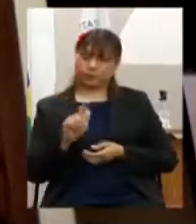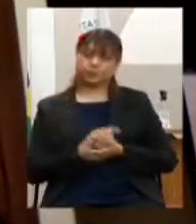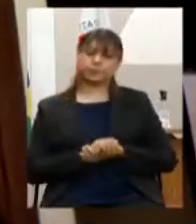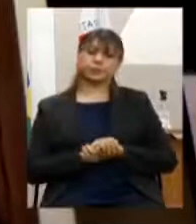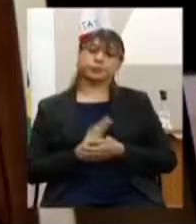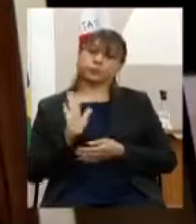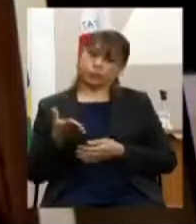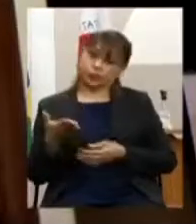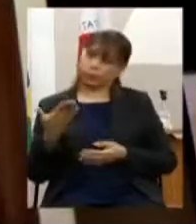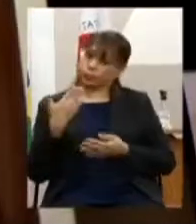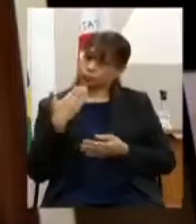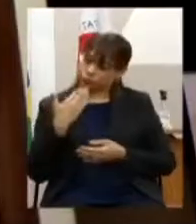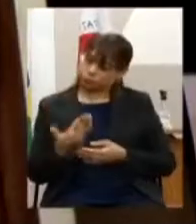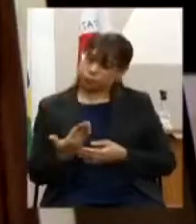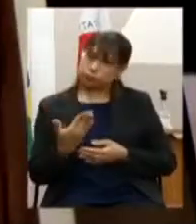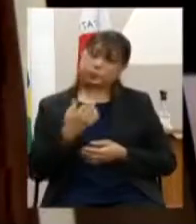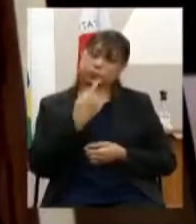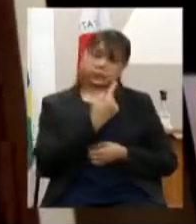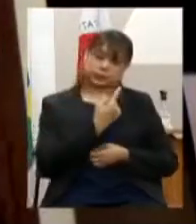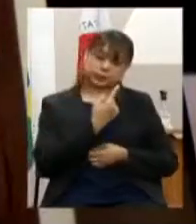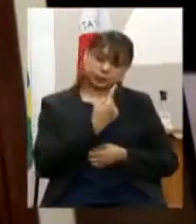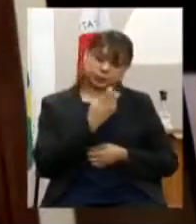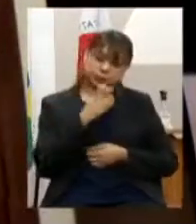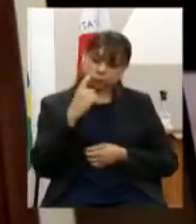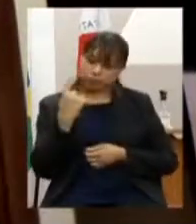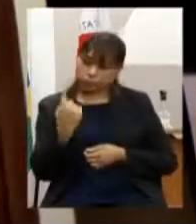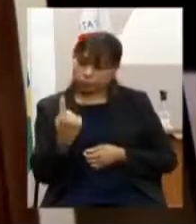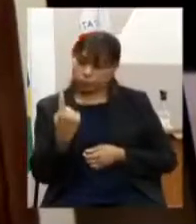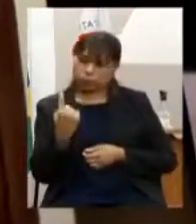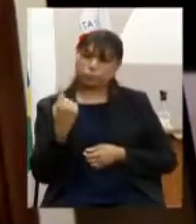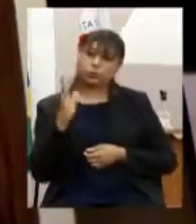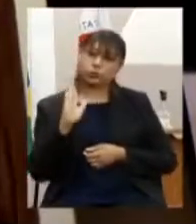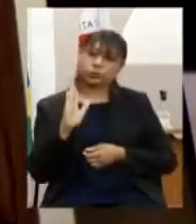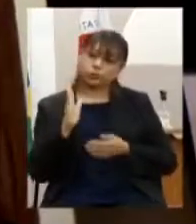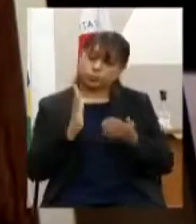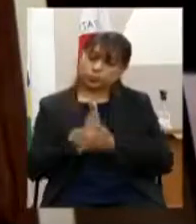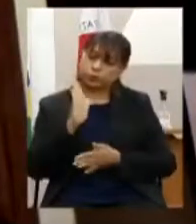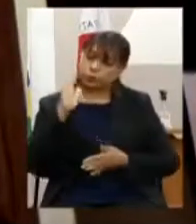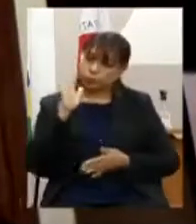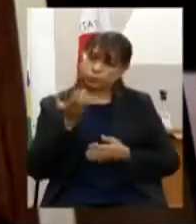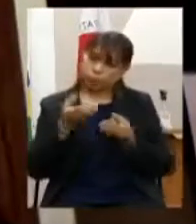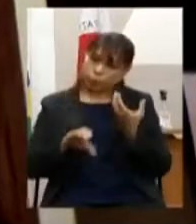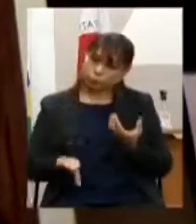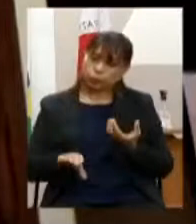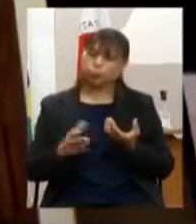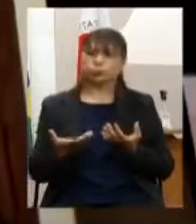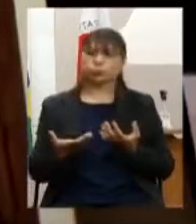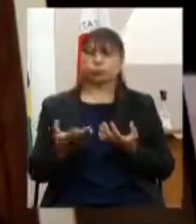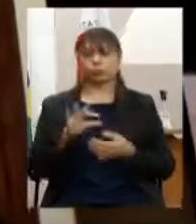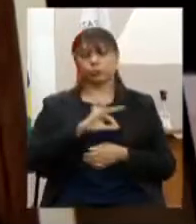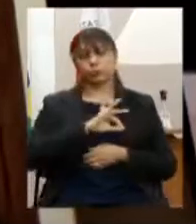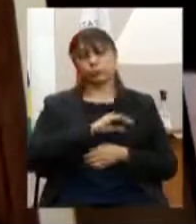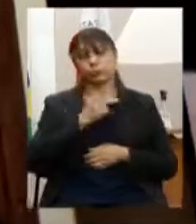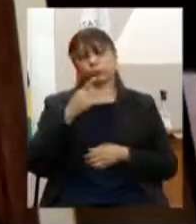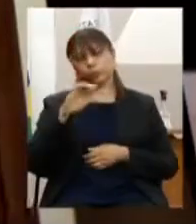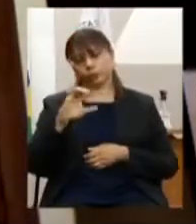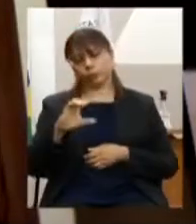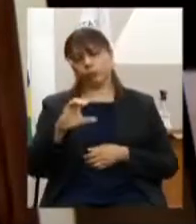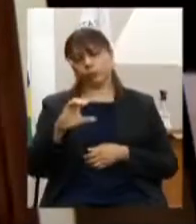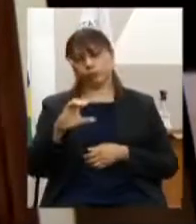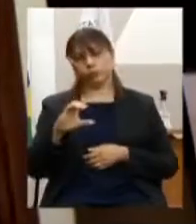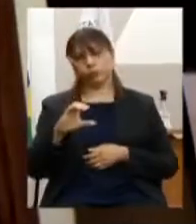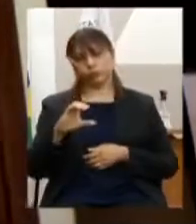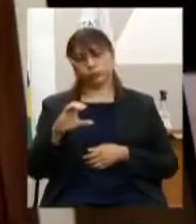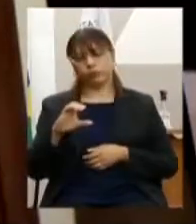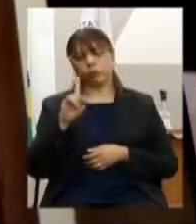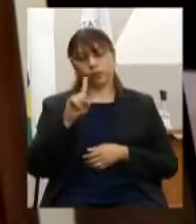nomeação dos 151 candidatos excedentes aprovado no concurso público da Polícia Civil para o